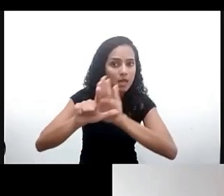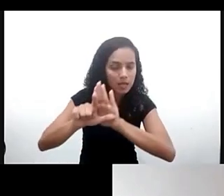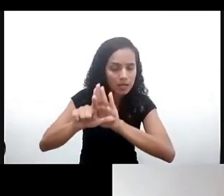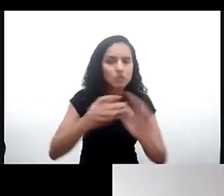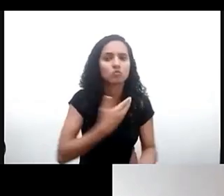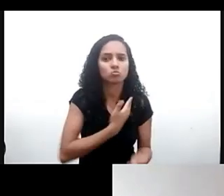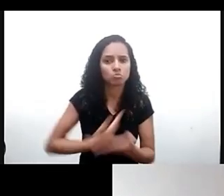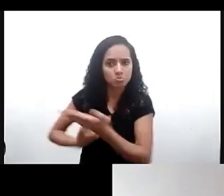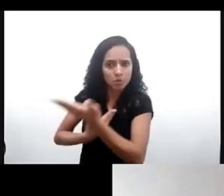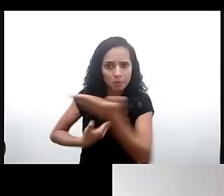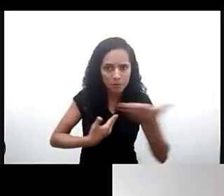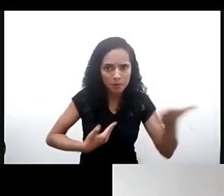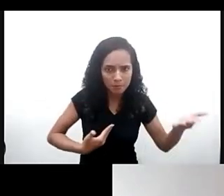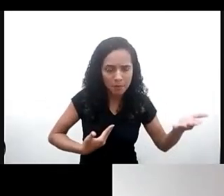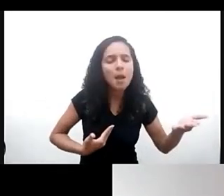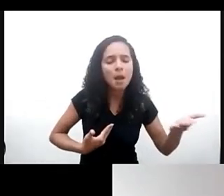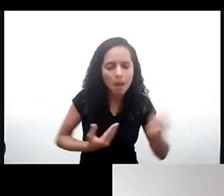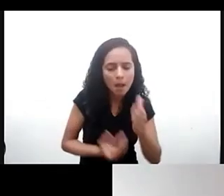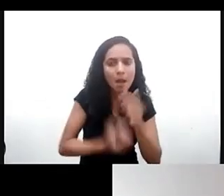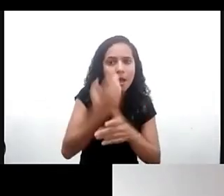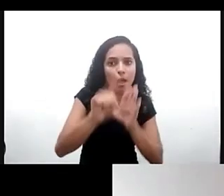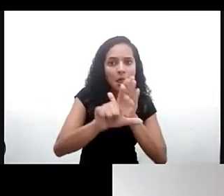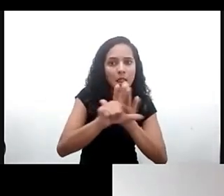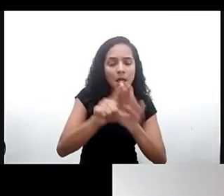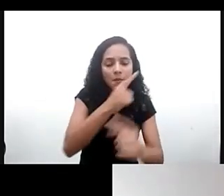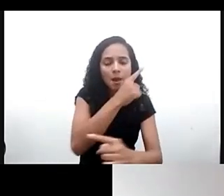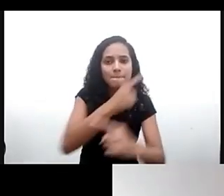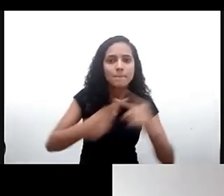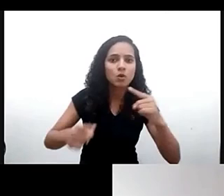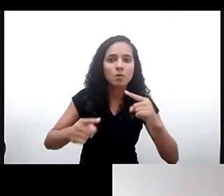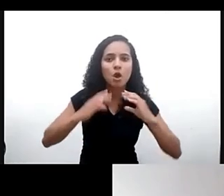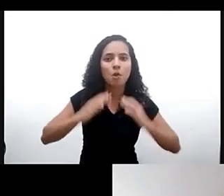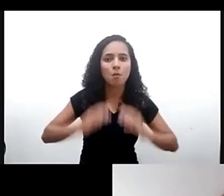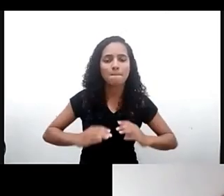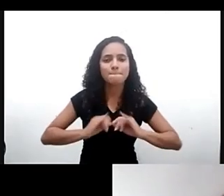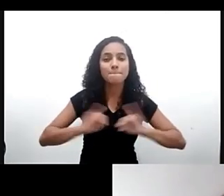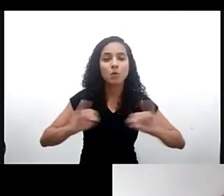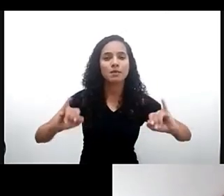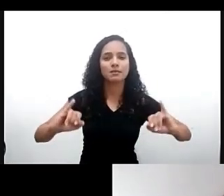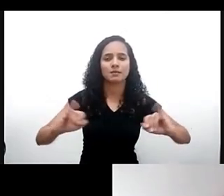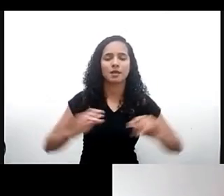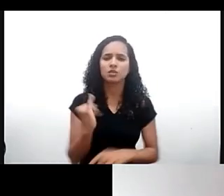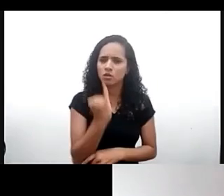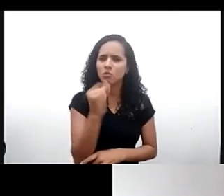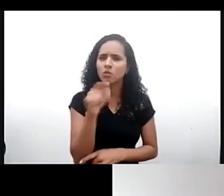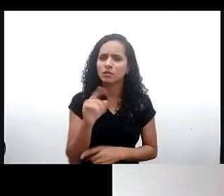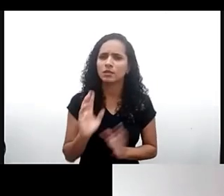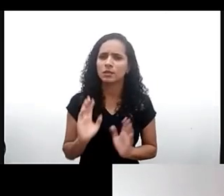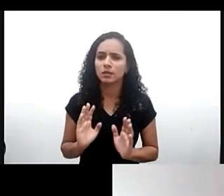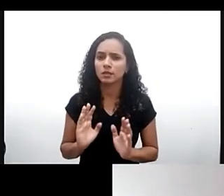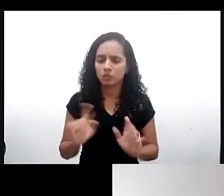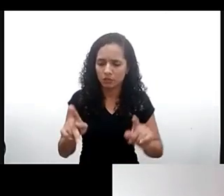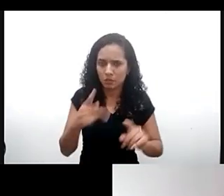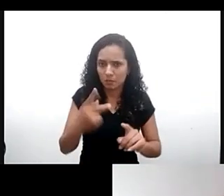editem leis para proibir a publicidade comportamental eu acho que isso é importante também para o Brasil